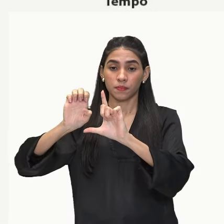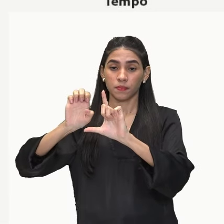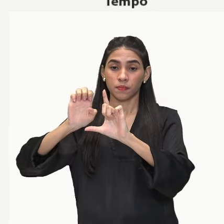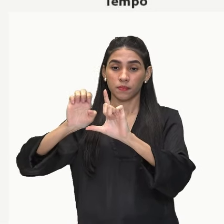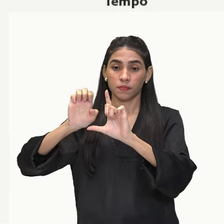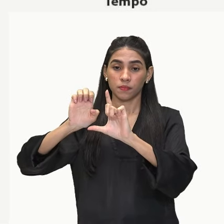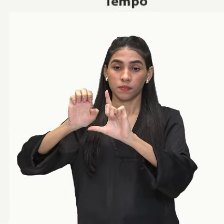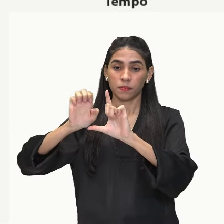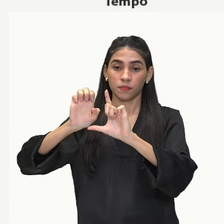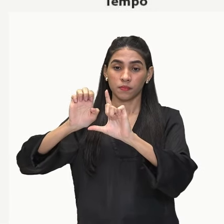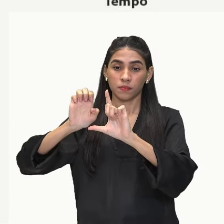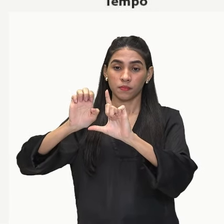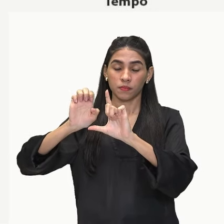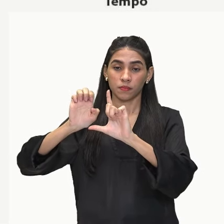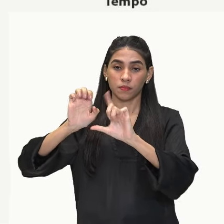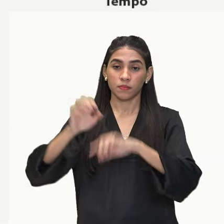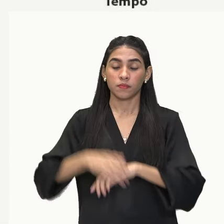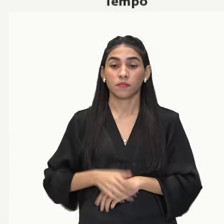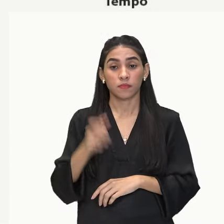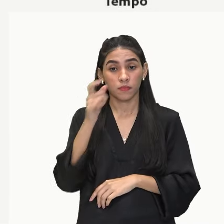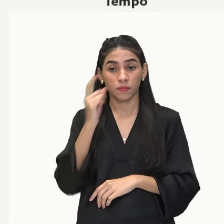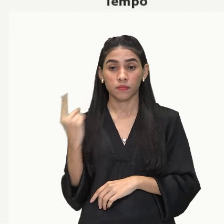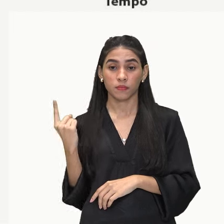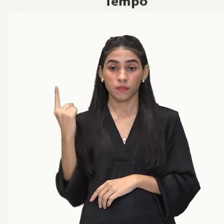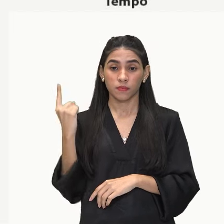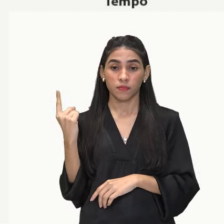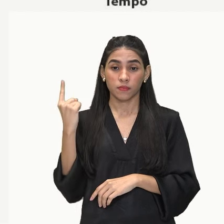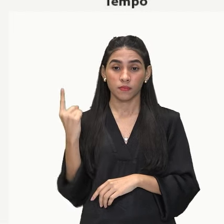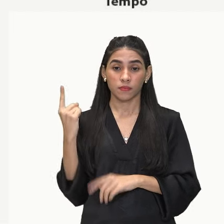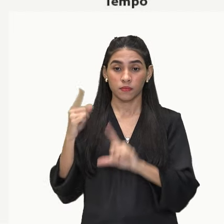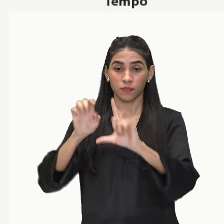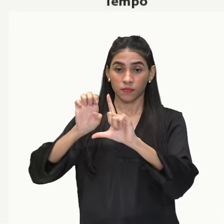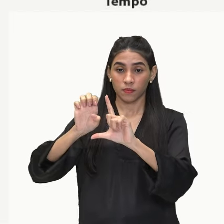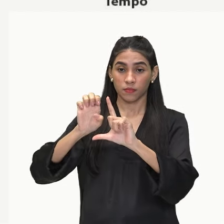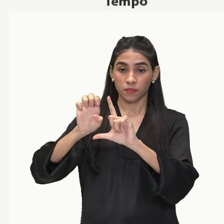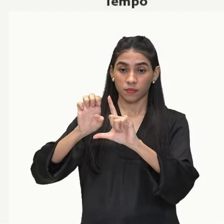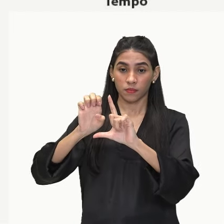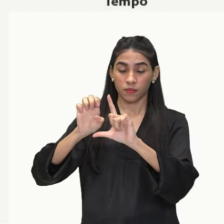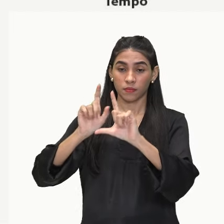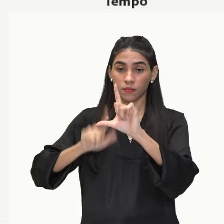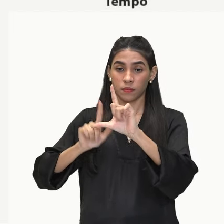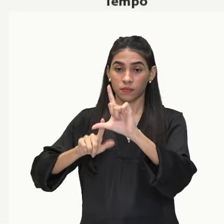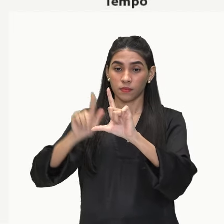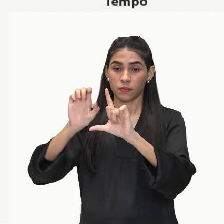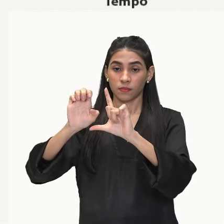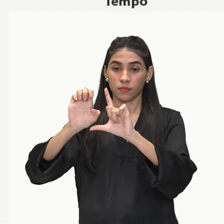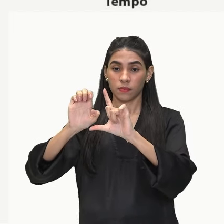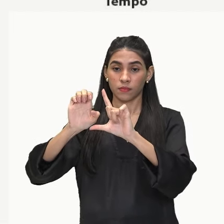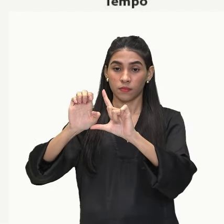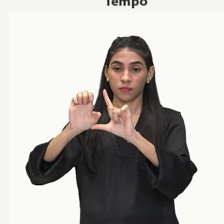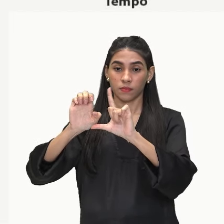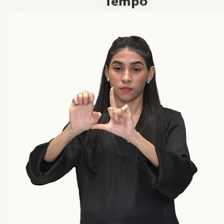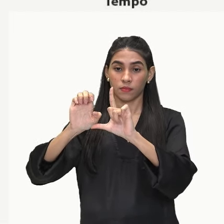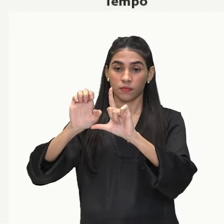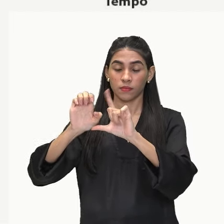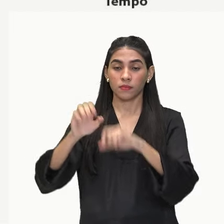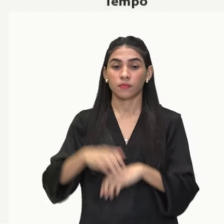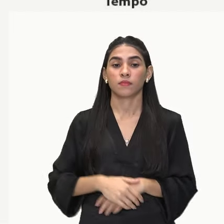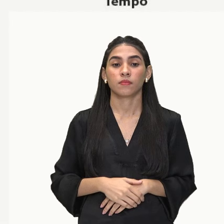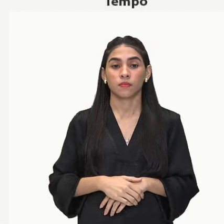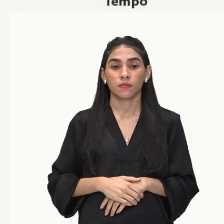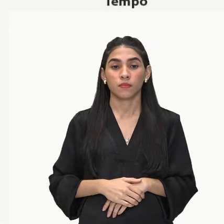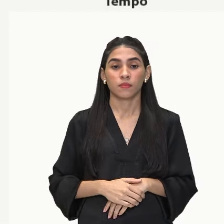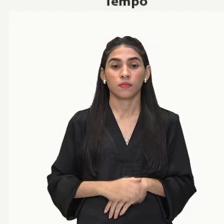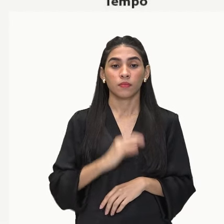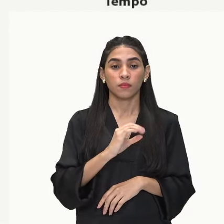que é a fase E, essa que a gente observa aqui em cima, nesse gráfico, é a curva teórica de